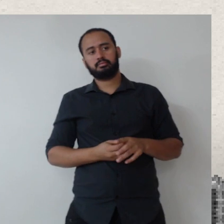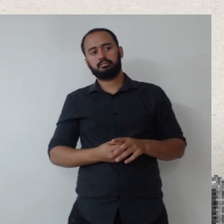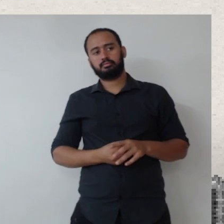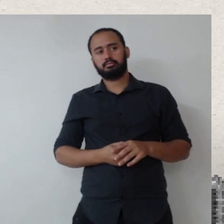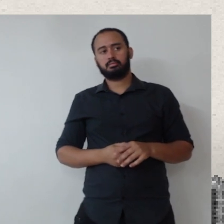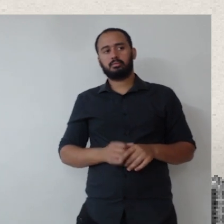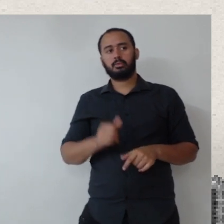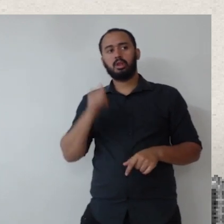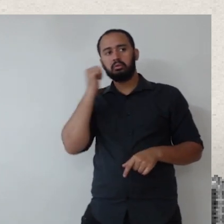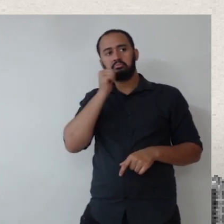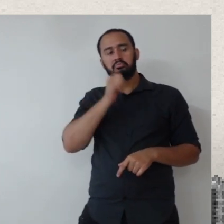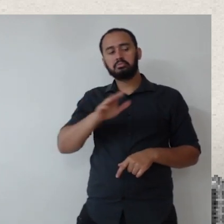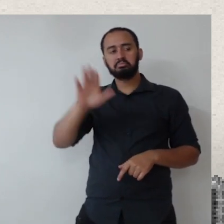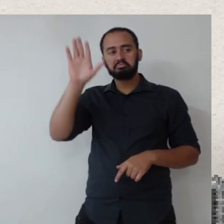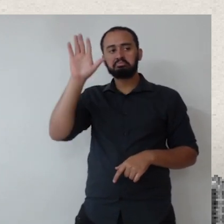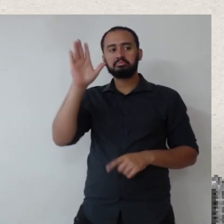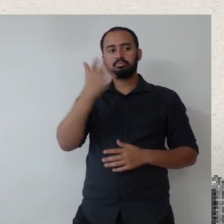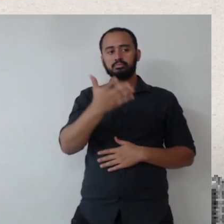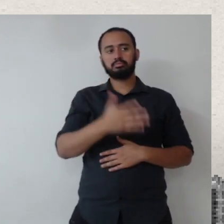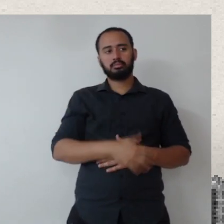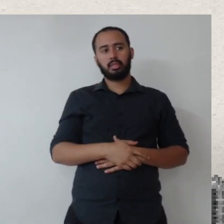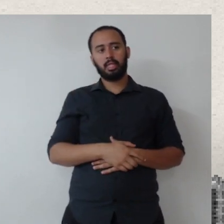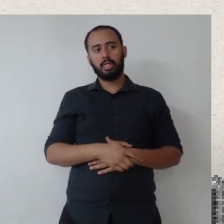A Irani levantou a mãozinha. Irani?